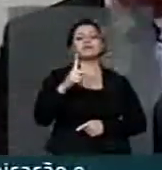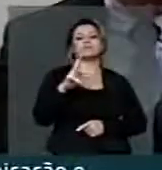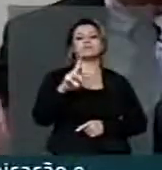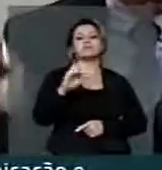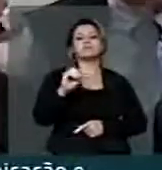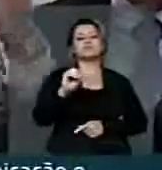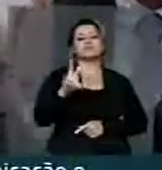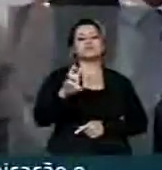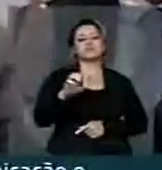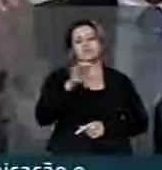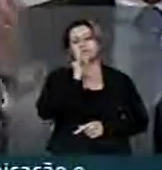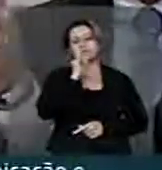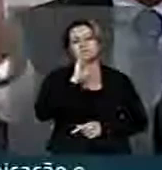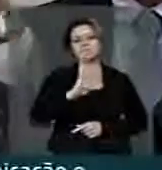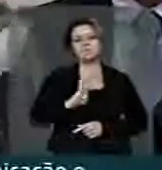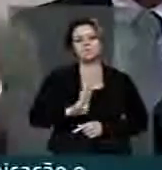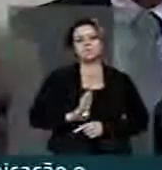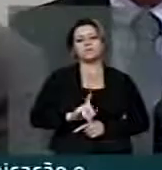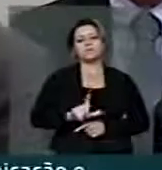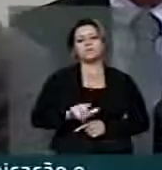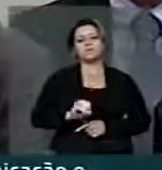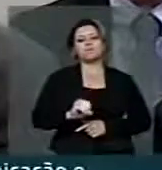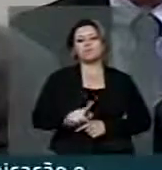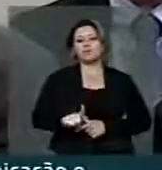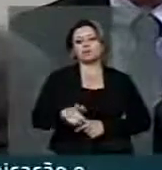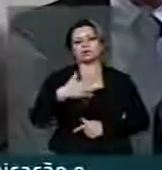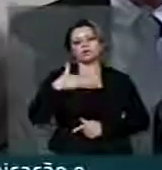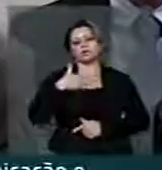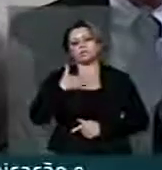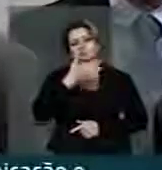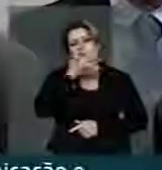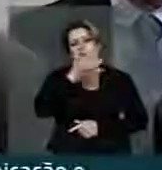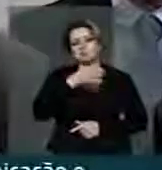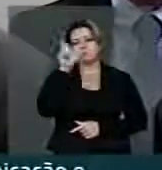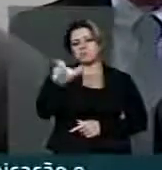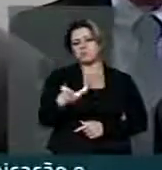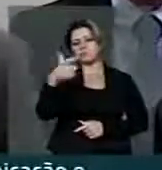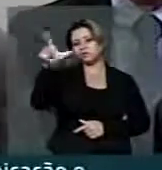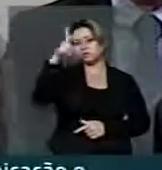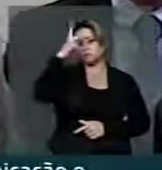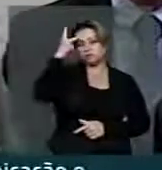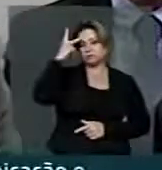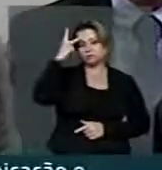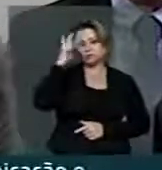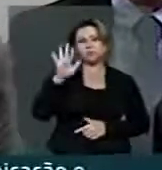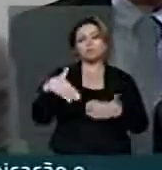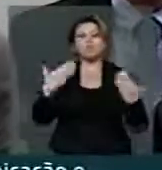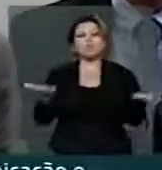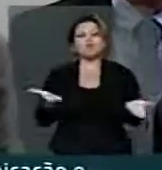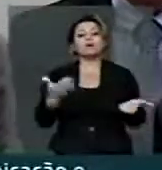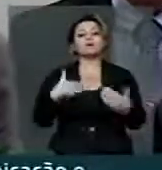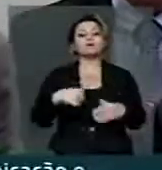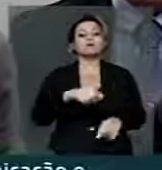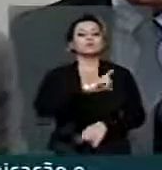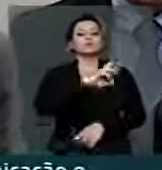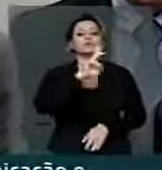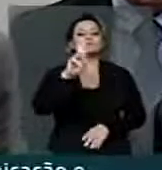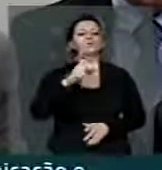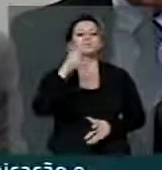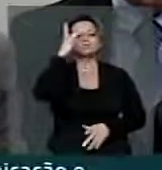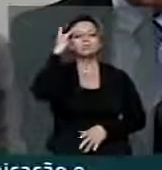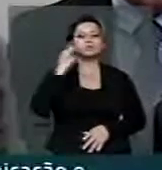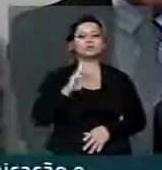num blog um comentário a meu respeito, num blog de um terceiro. A partir de que momento este blog